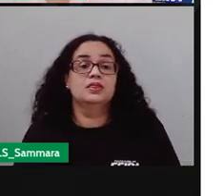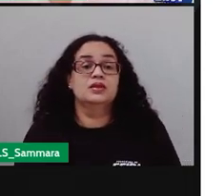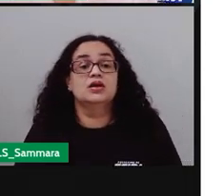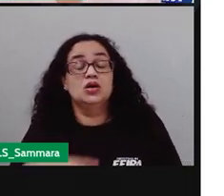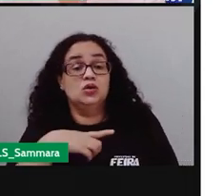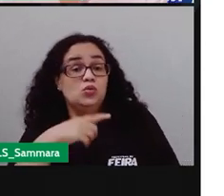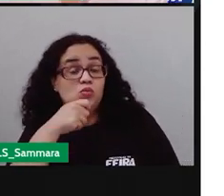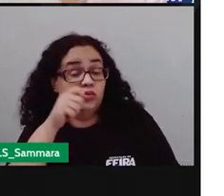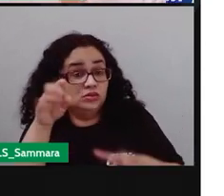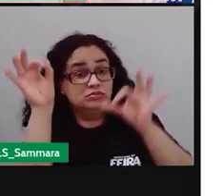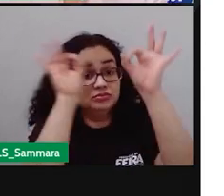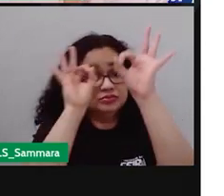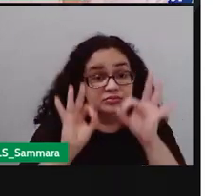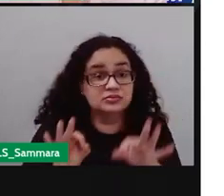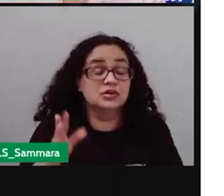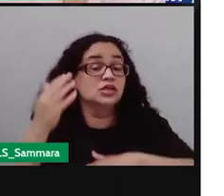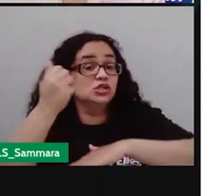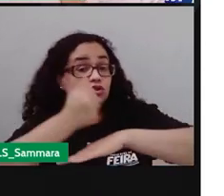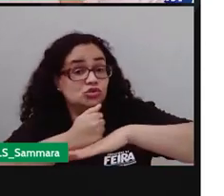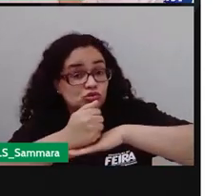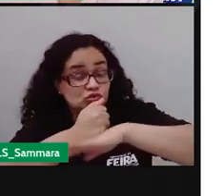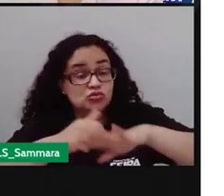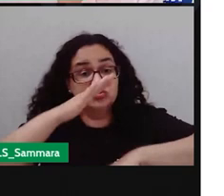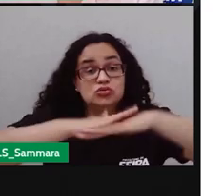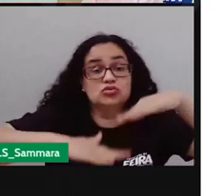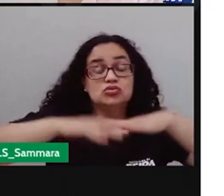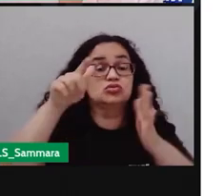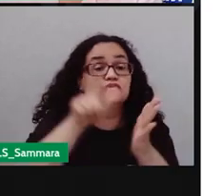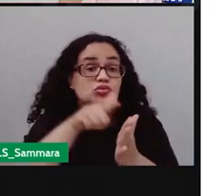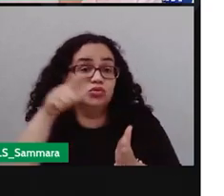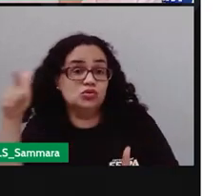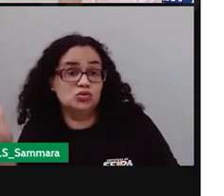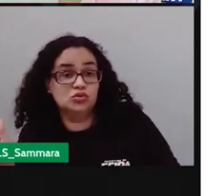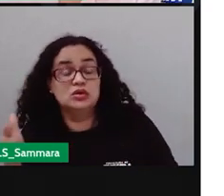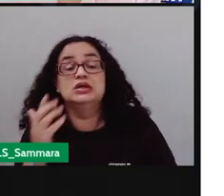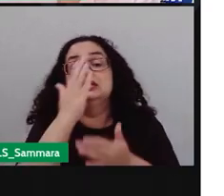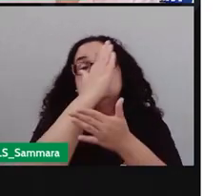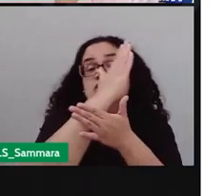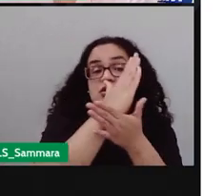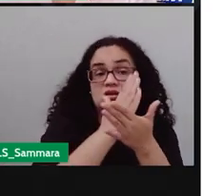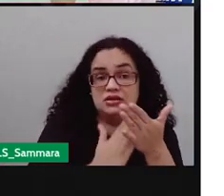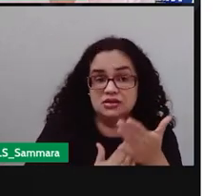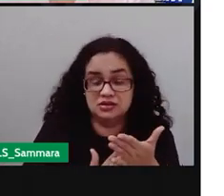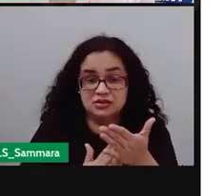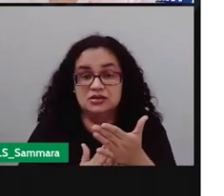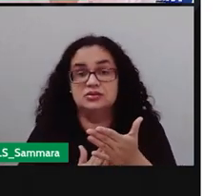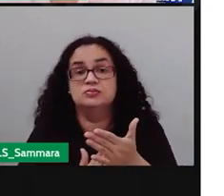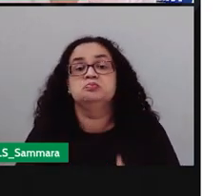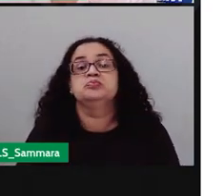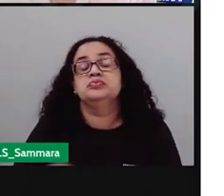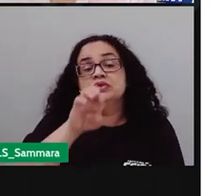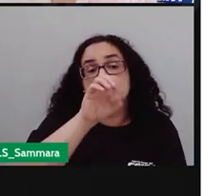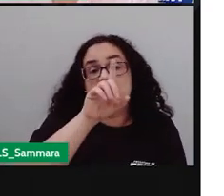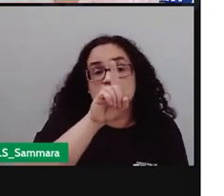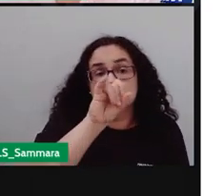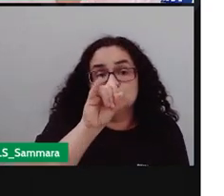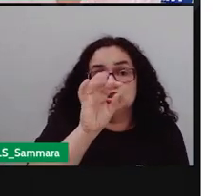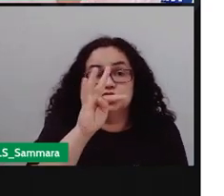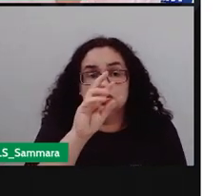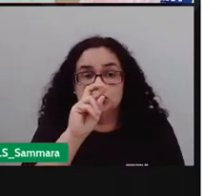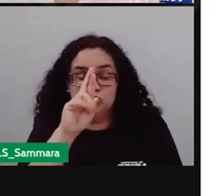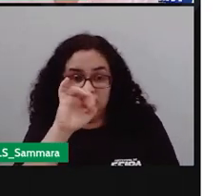o editor também, ele é formado em quem? Jornalismo. Como os jornais são divididos em editoriais, né, seus